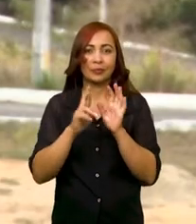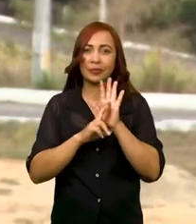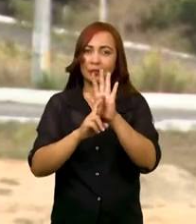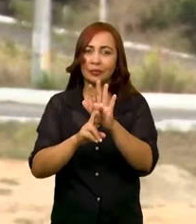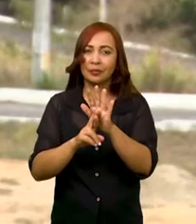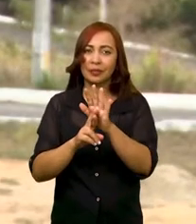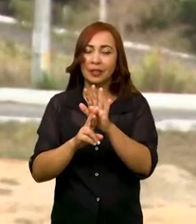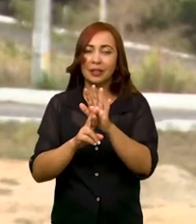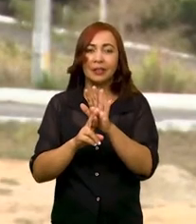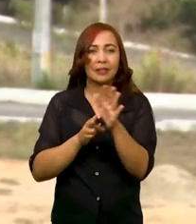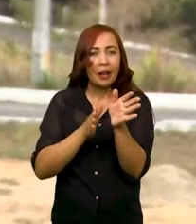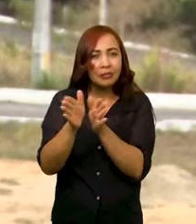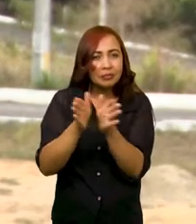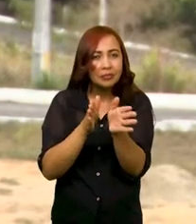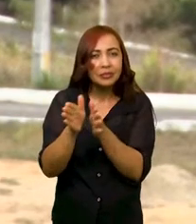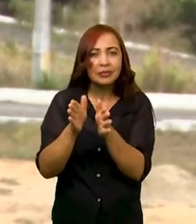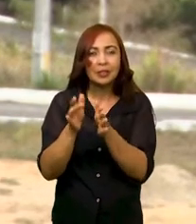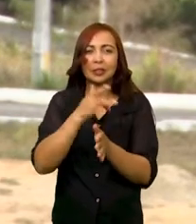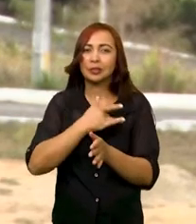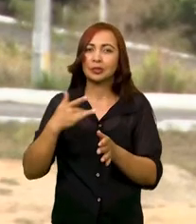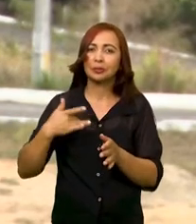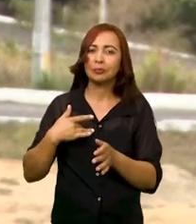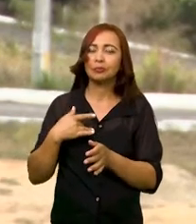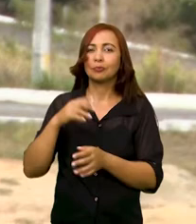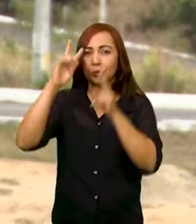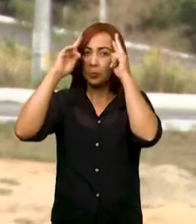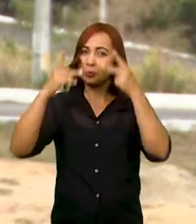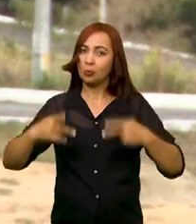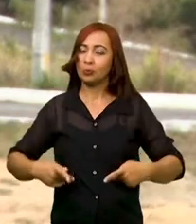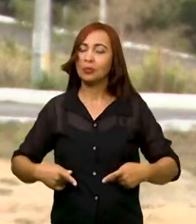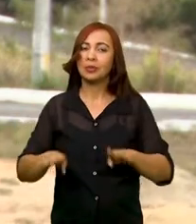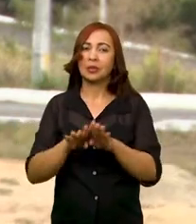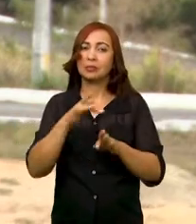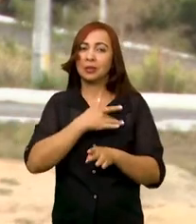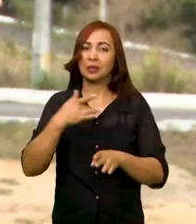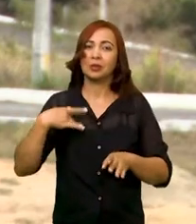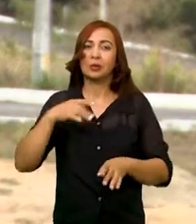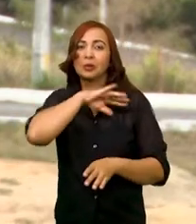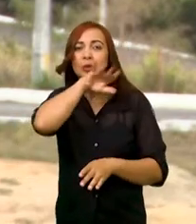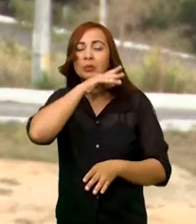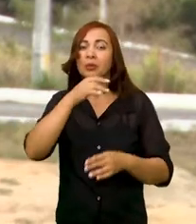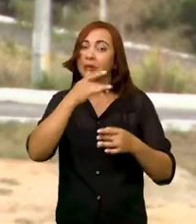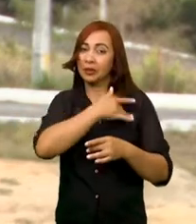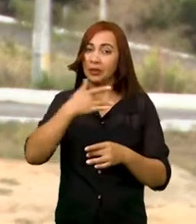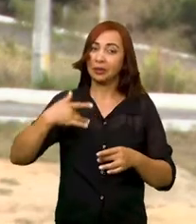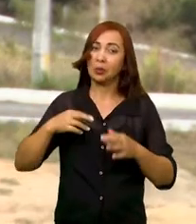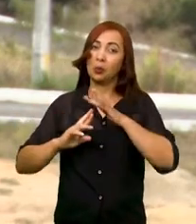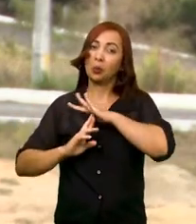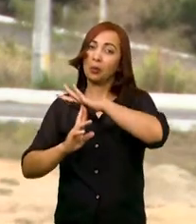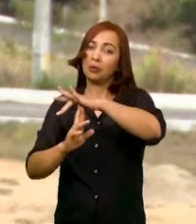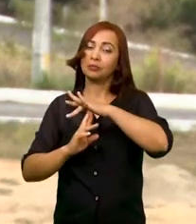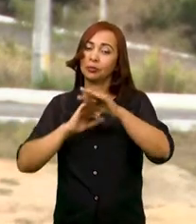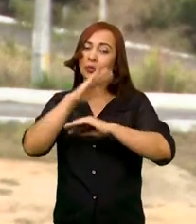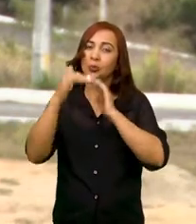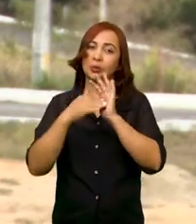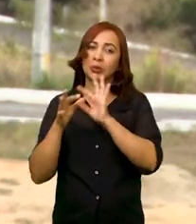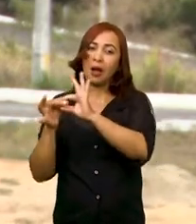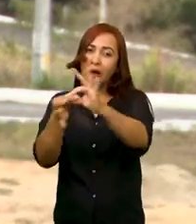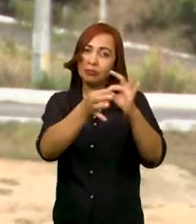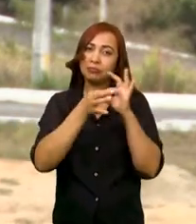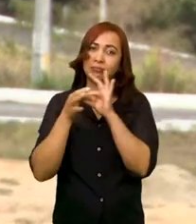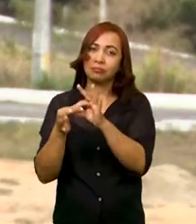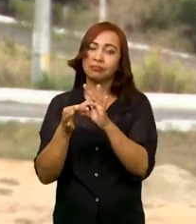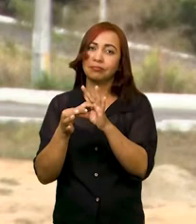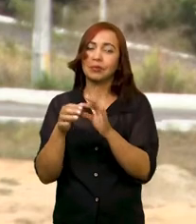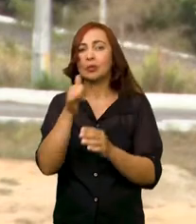animais que são utilizados como meio de transporte, como os cavalos. Então, a gente não trouxe só a questão dos gatos e cachorros, né? Outros animais que